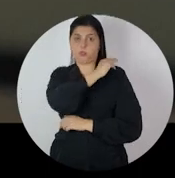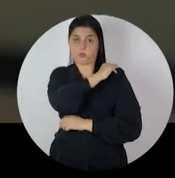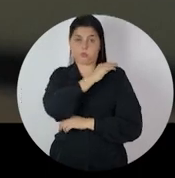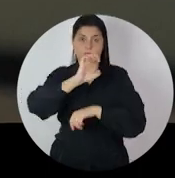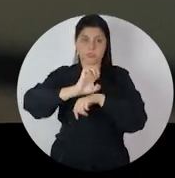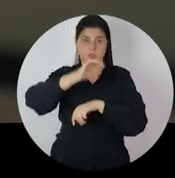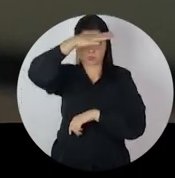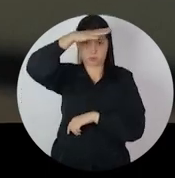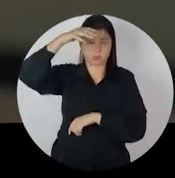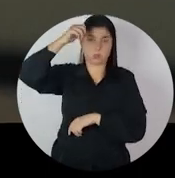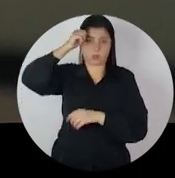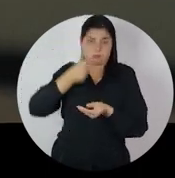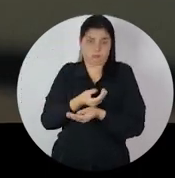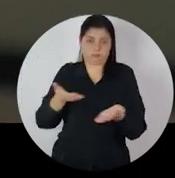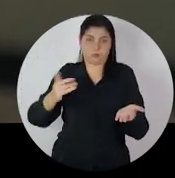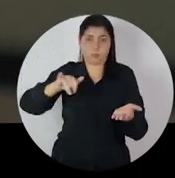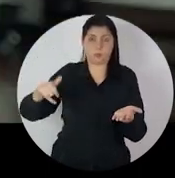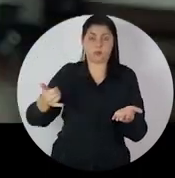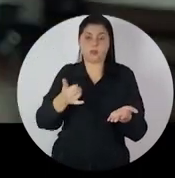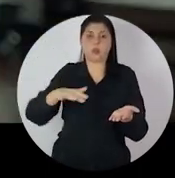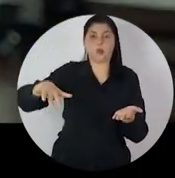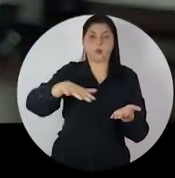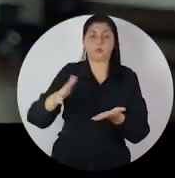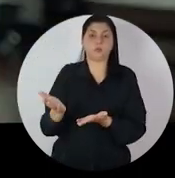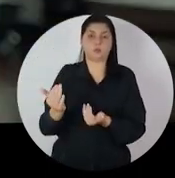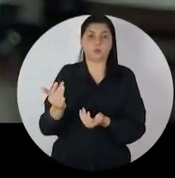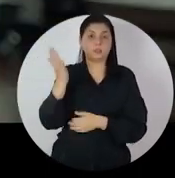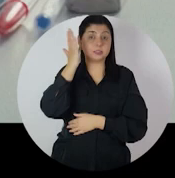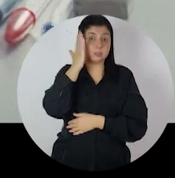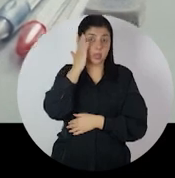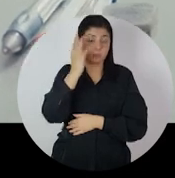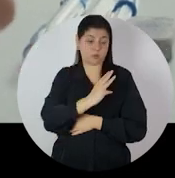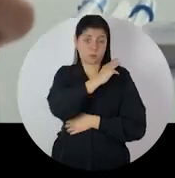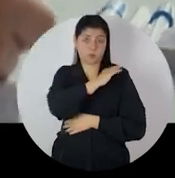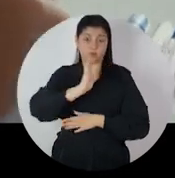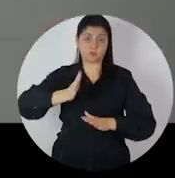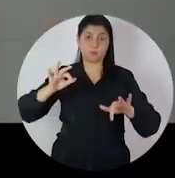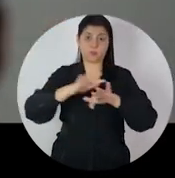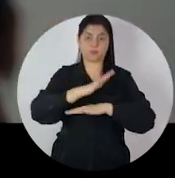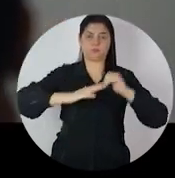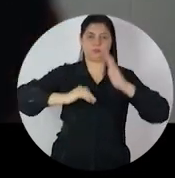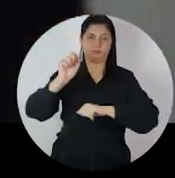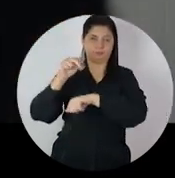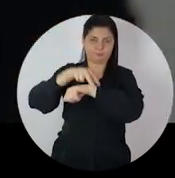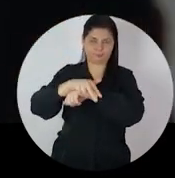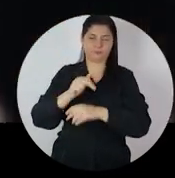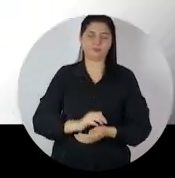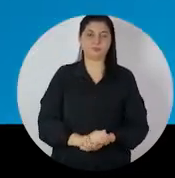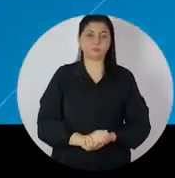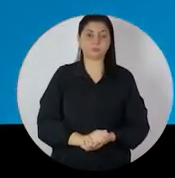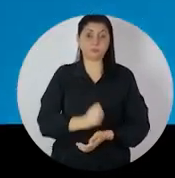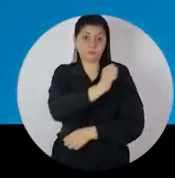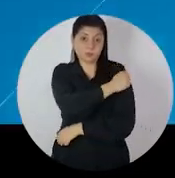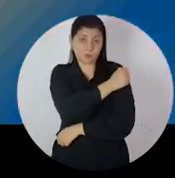novo ensino médio que o estado de Mato Grosso está concebendo permitirá que o nosso jovem saia do ensino médio qualificado para trabalhar.